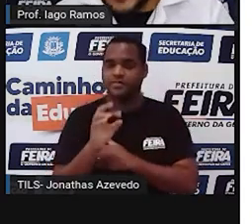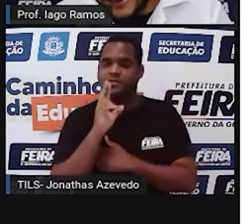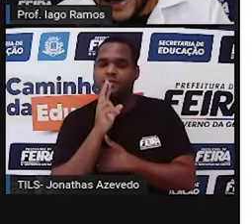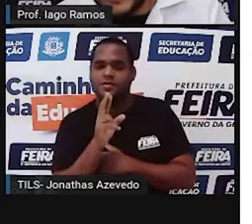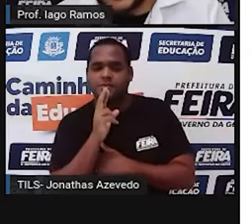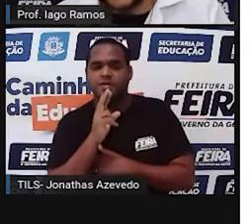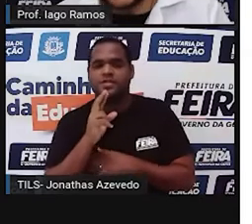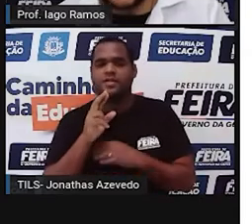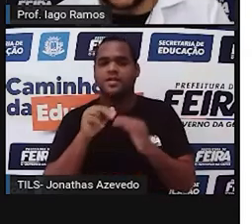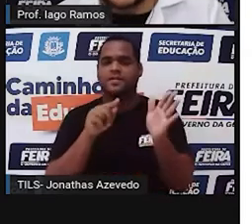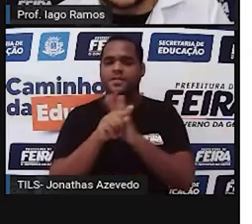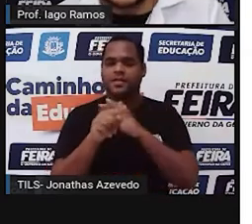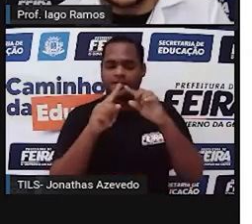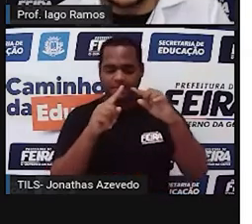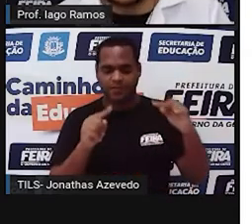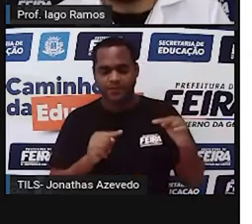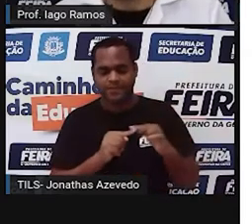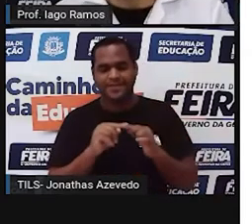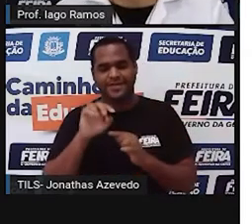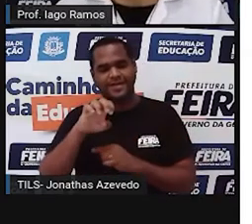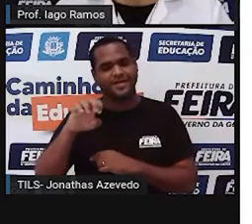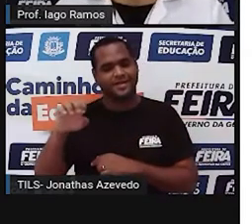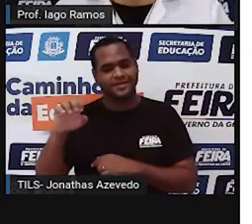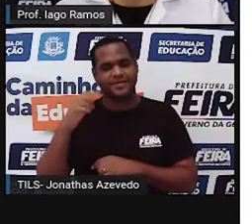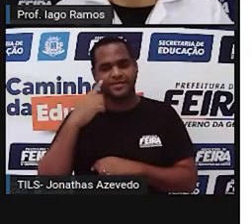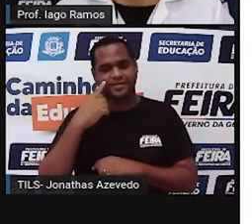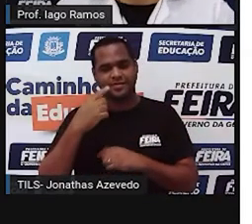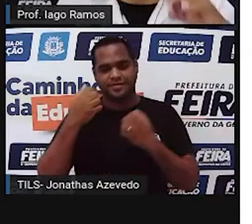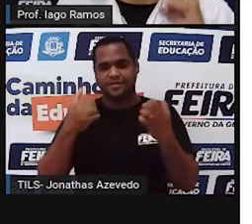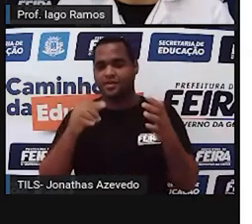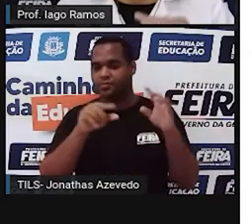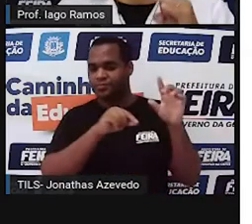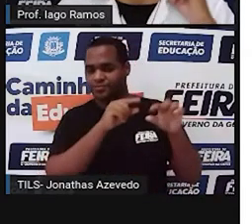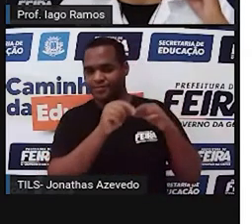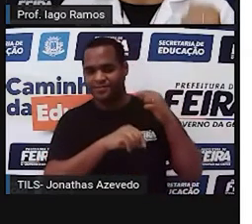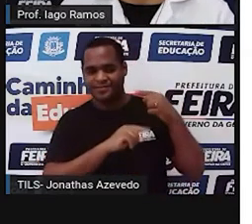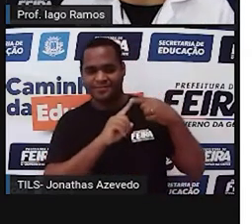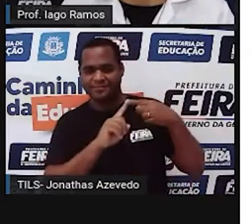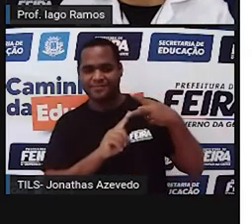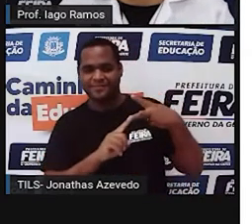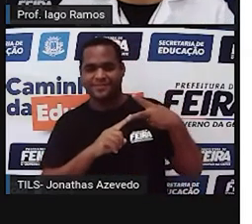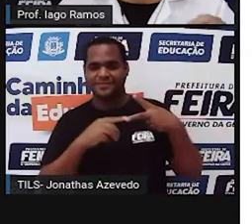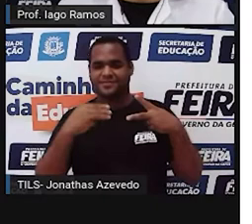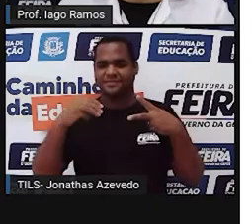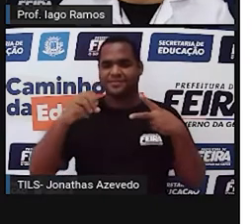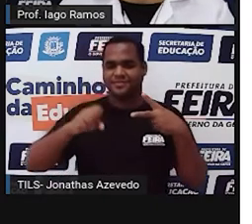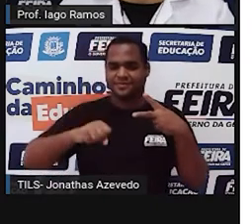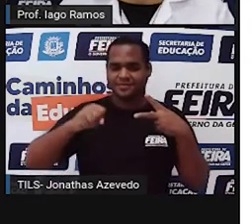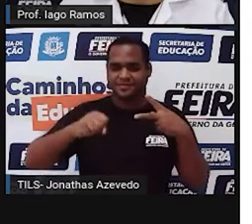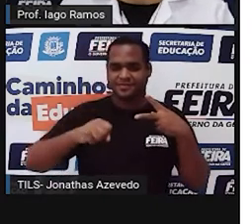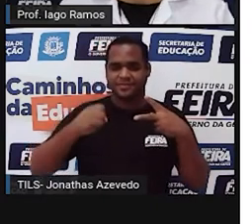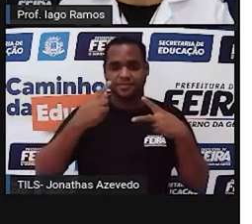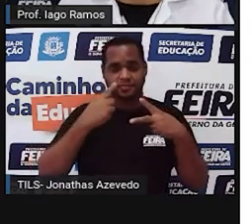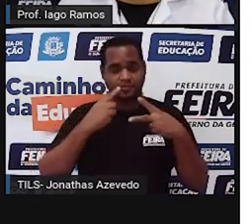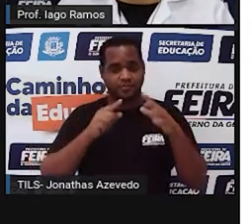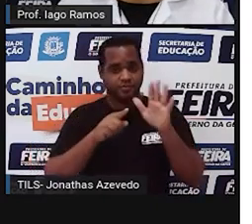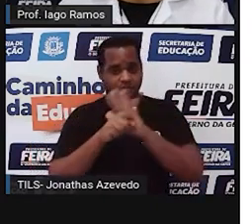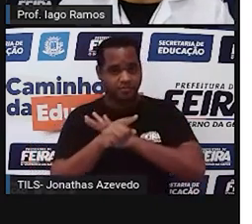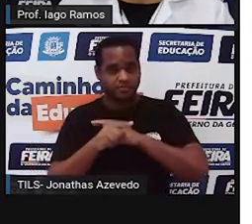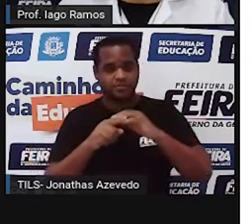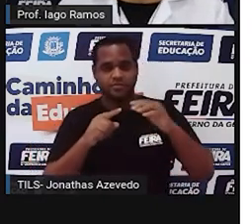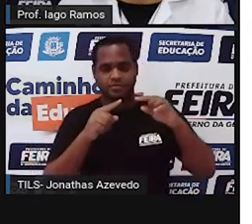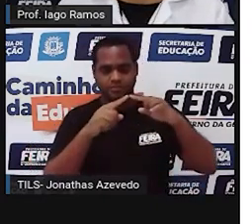equilátero? Na próxima tela, as opções de pergunta, 30 segundos. A pergunta correta é,